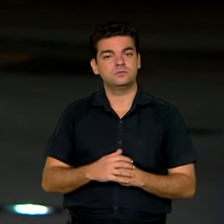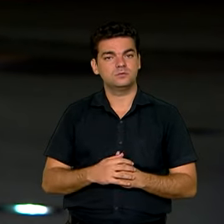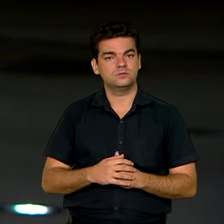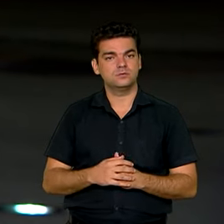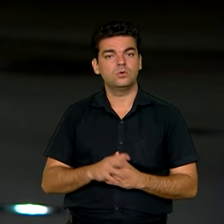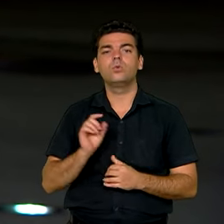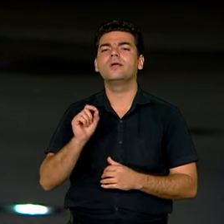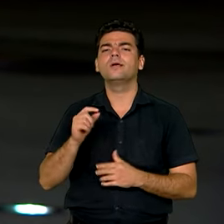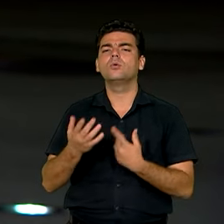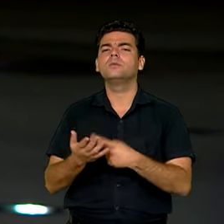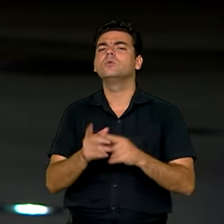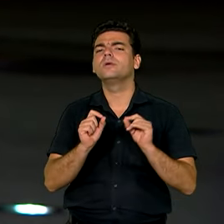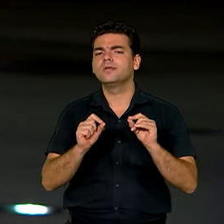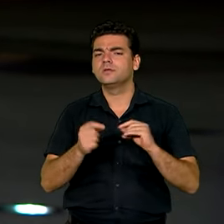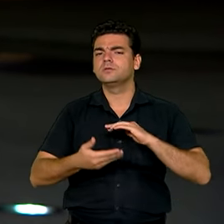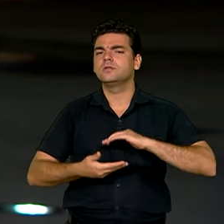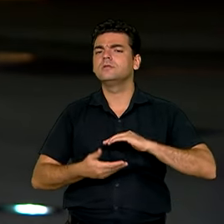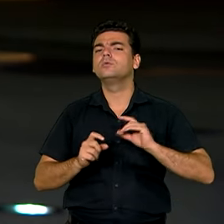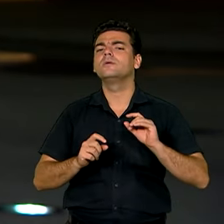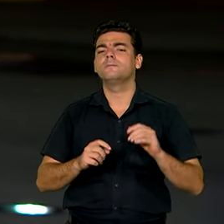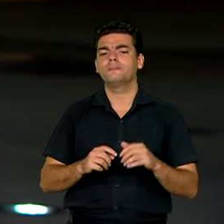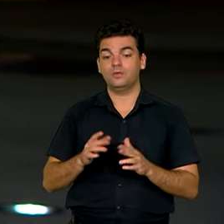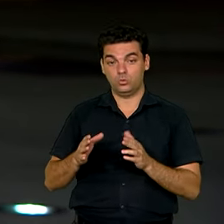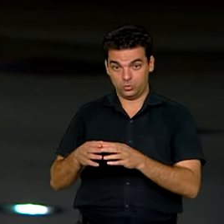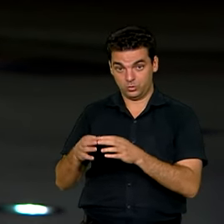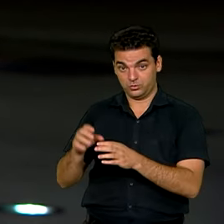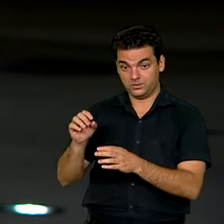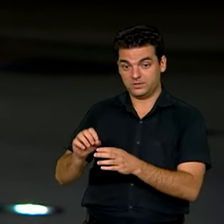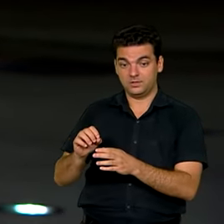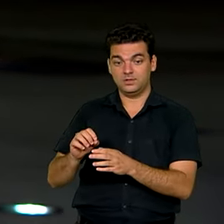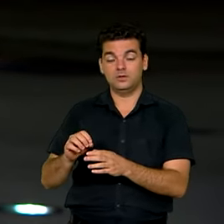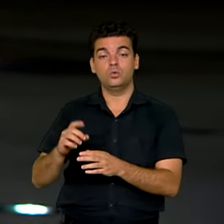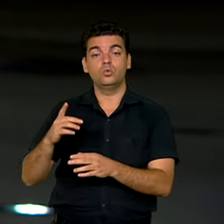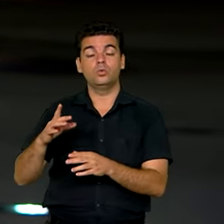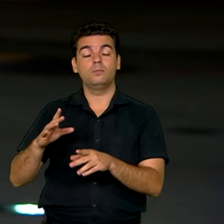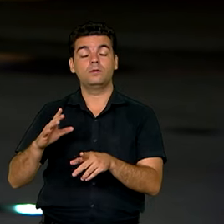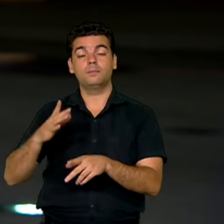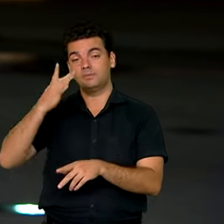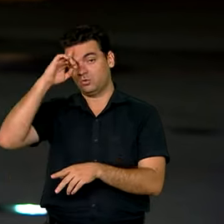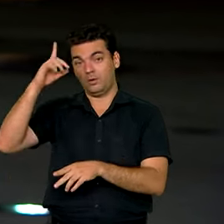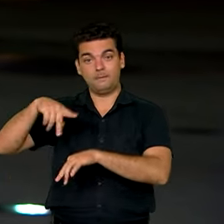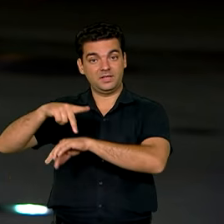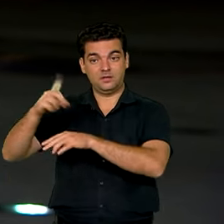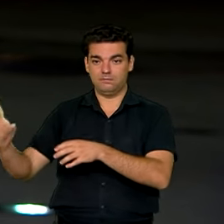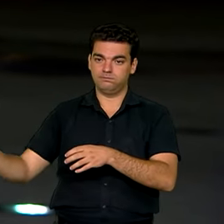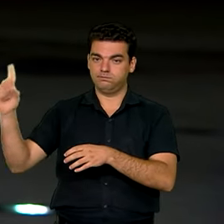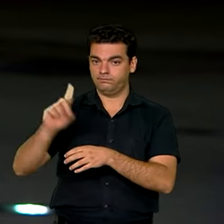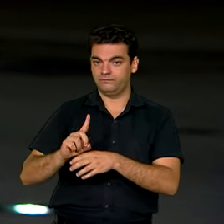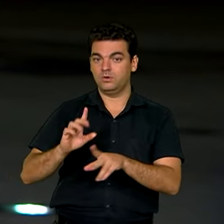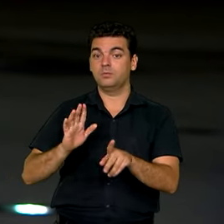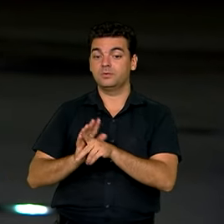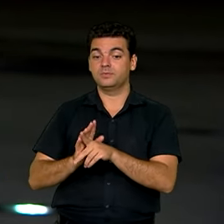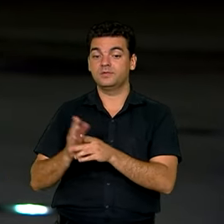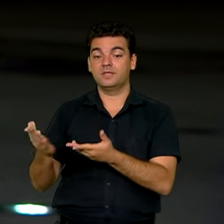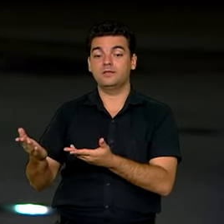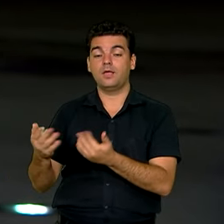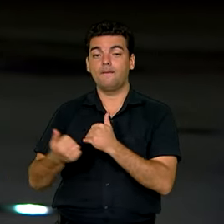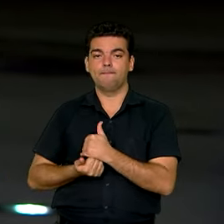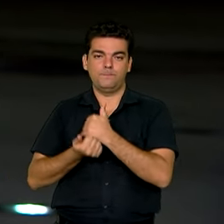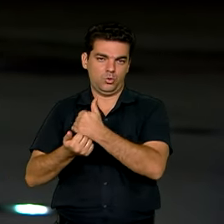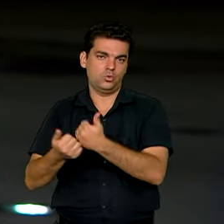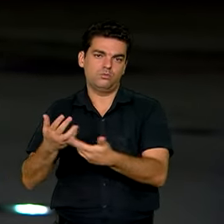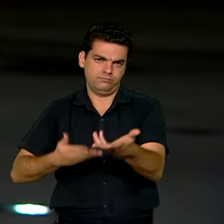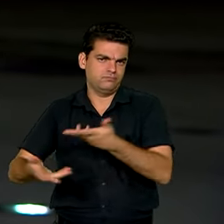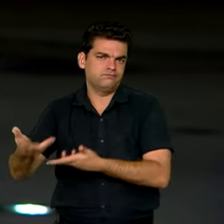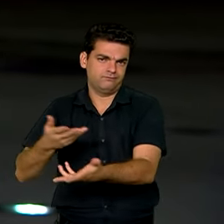significa isso? Essa trilha é formada por emissários pessoais dos líderes do G20, que supervisionam as